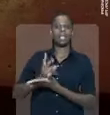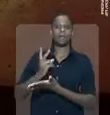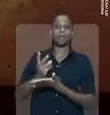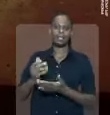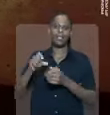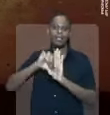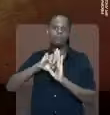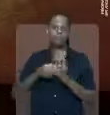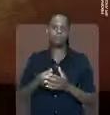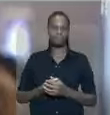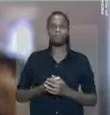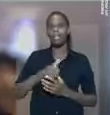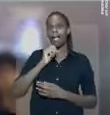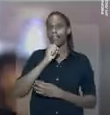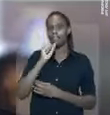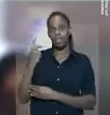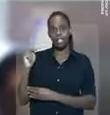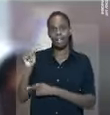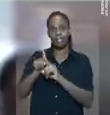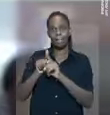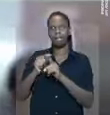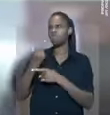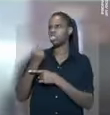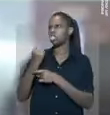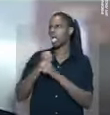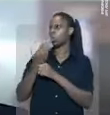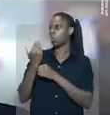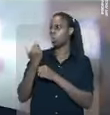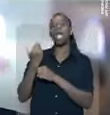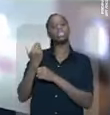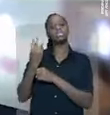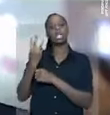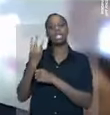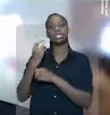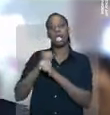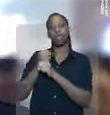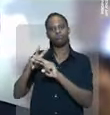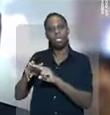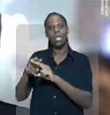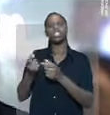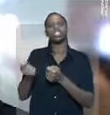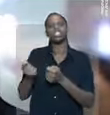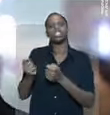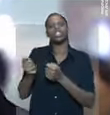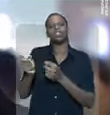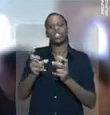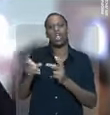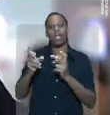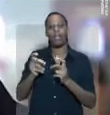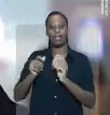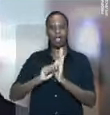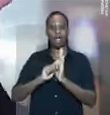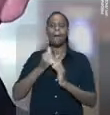ela sempre viveu perto do crime. Falou que a avó da Michele, há 20 e poucos anos, foi condenada e cumpriu 3 anos de cadeia por tráfico de